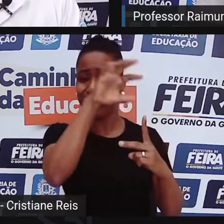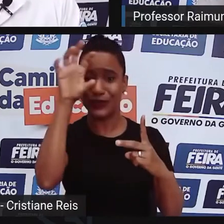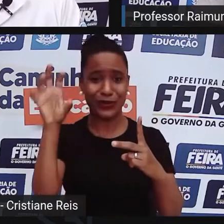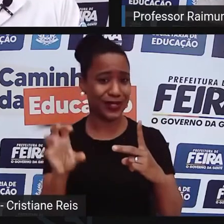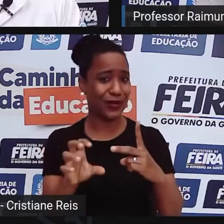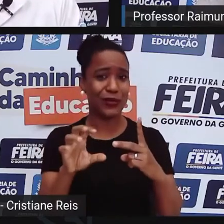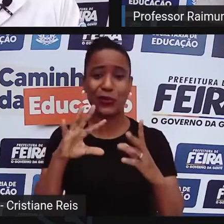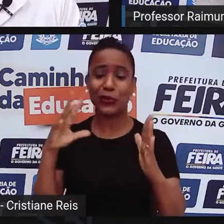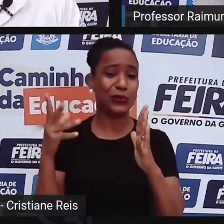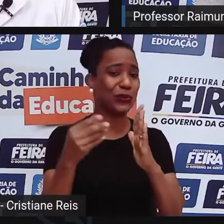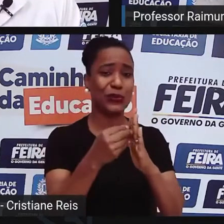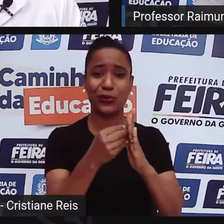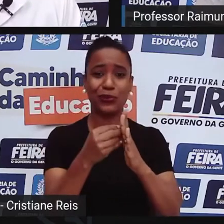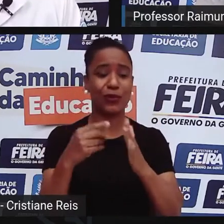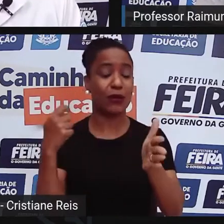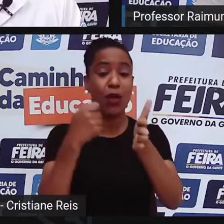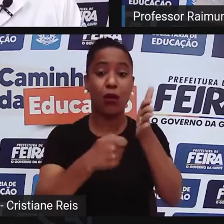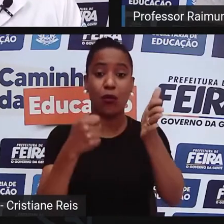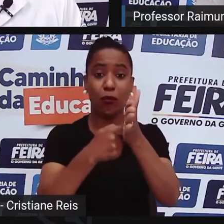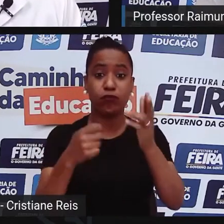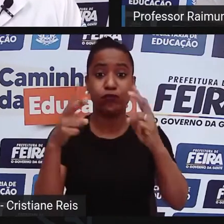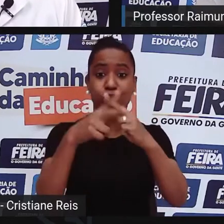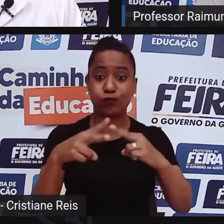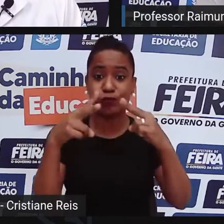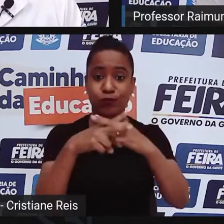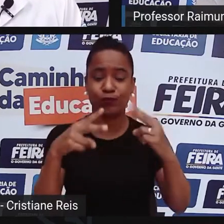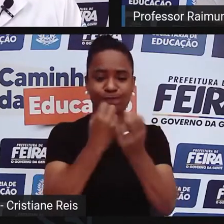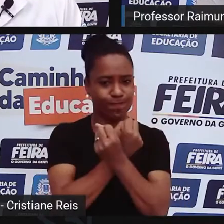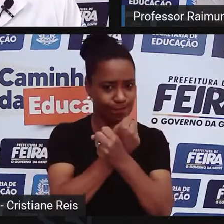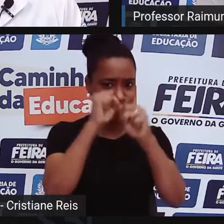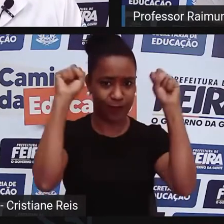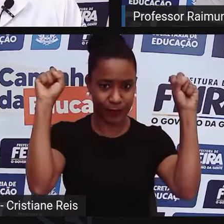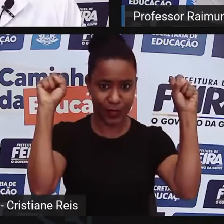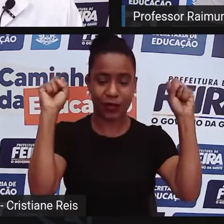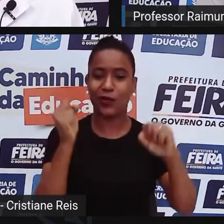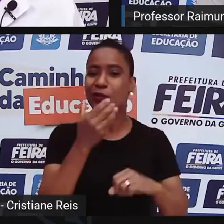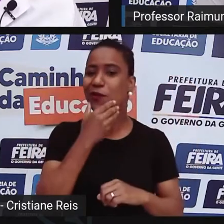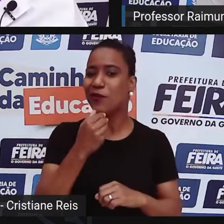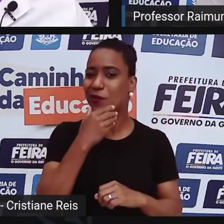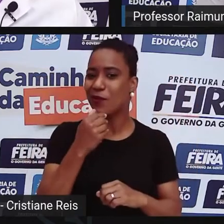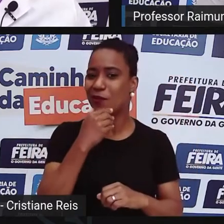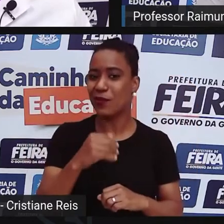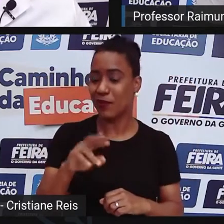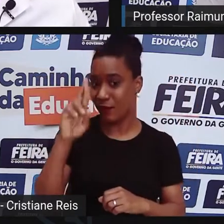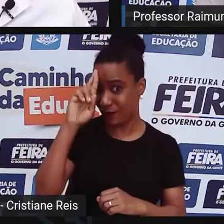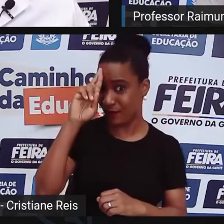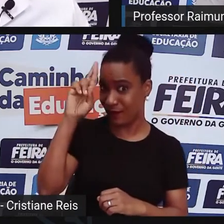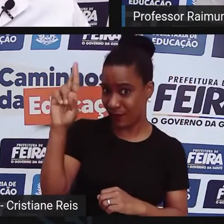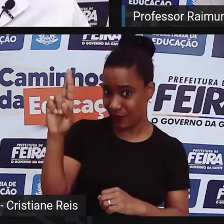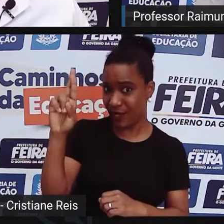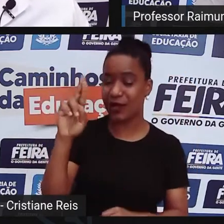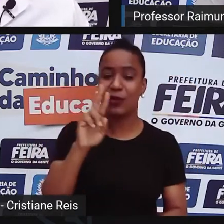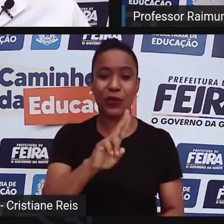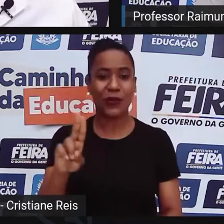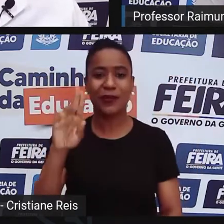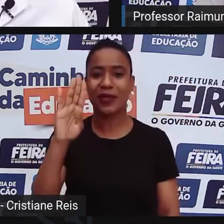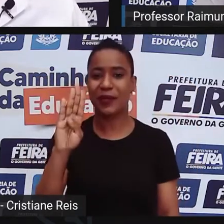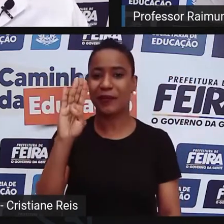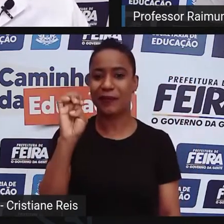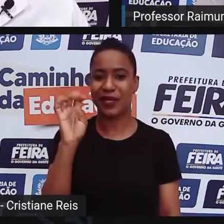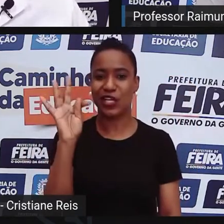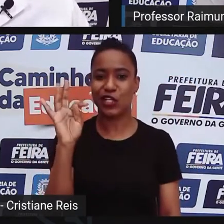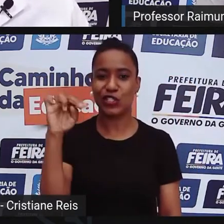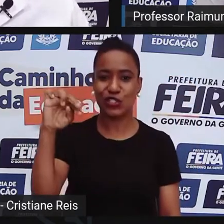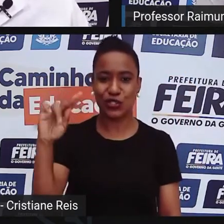libertação. Pós ao mestre chamado Benedito, Benedito, que era um escravo, Bentinho, ele